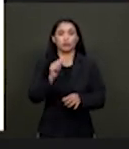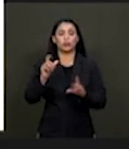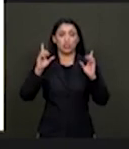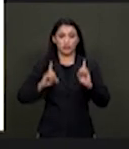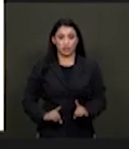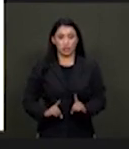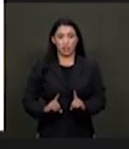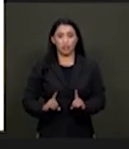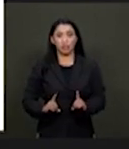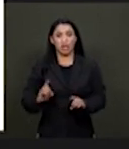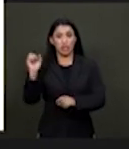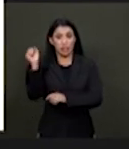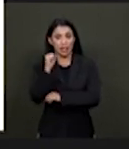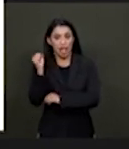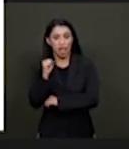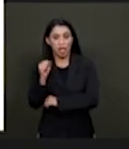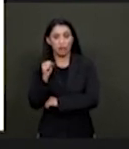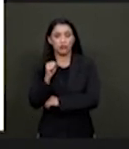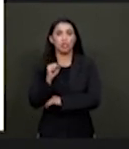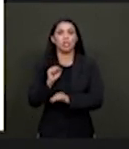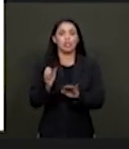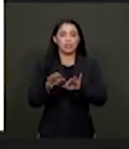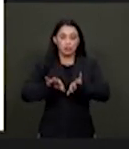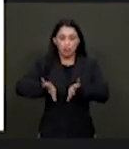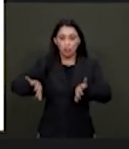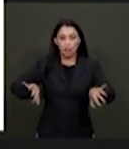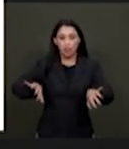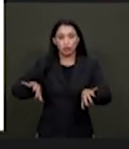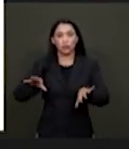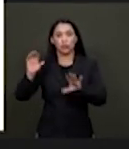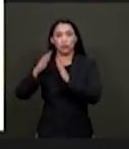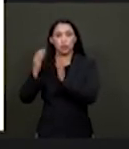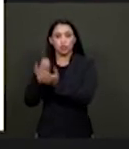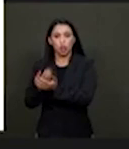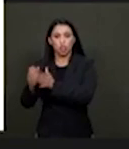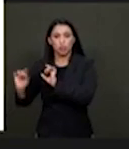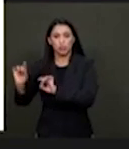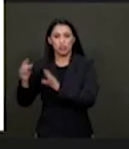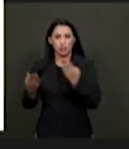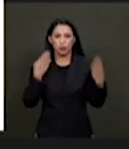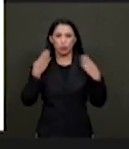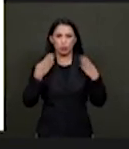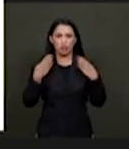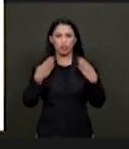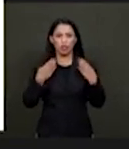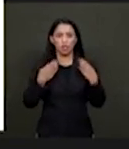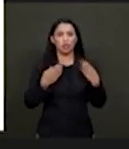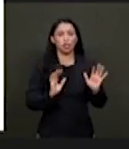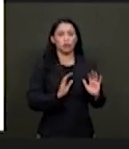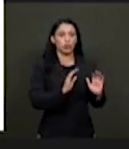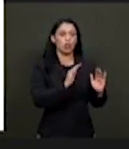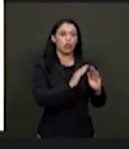e em classes de escolas especiais, fazendo essa comparação, perceberam que os alunos que estavam em classes comuns